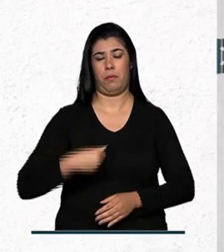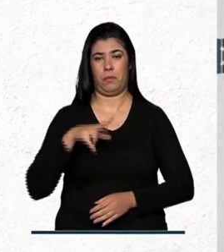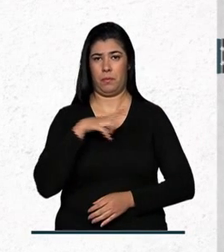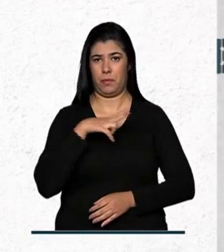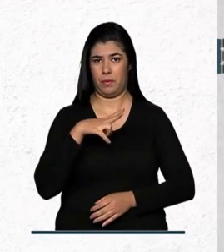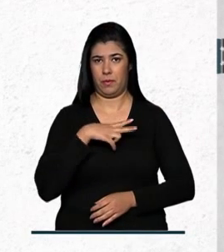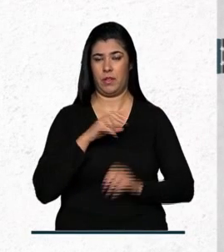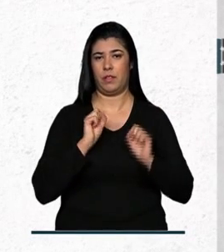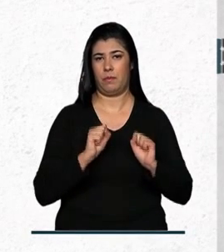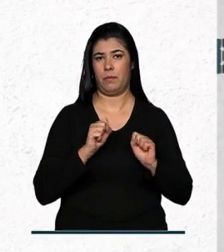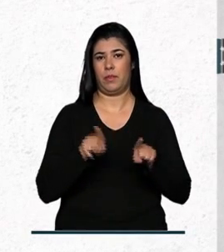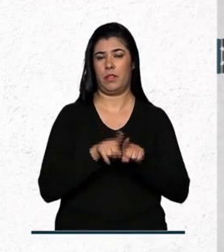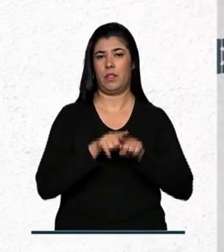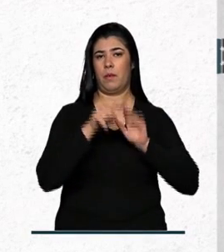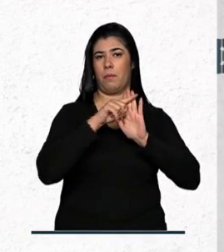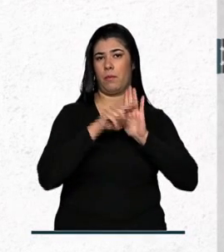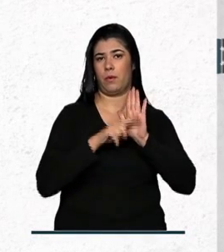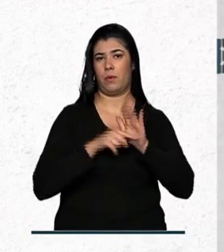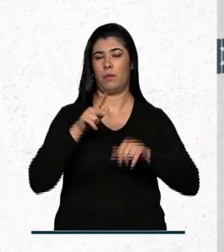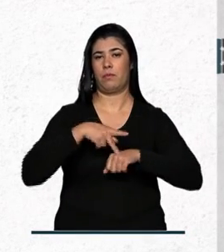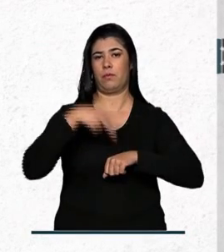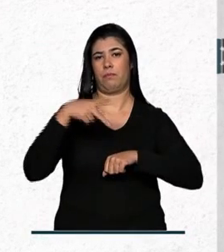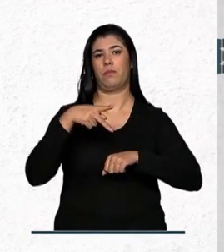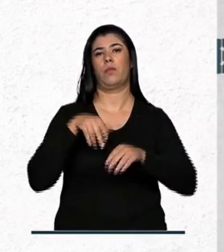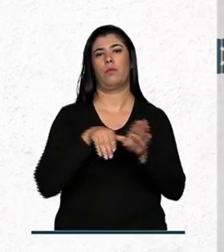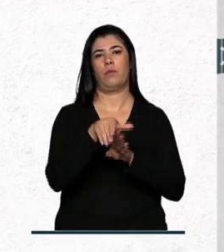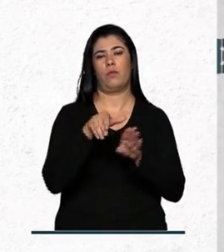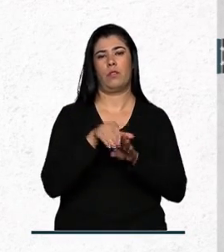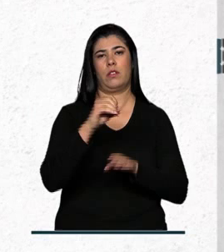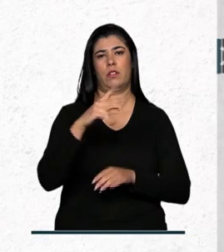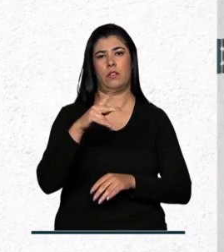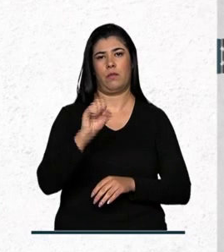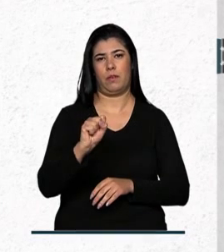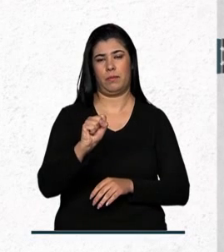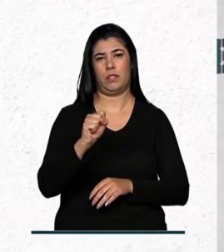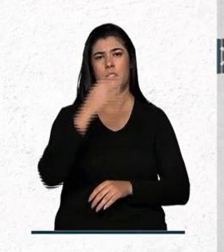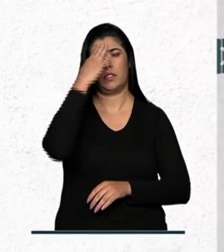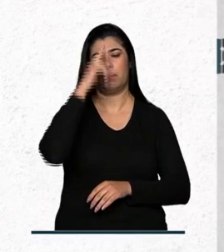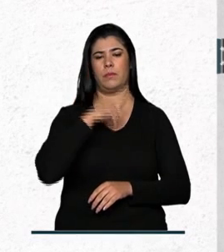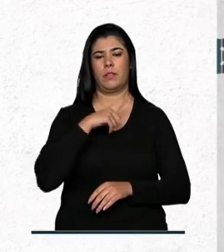particulares que tenham programas de pós-graduação recomendados pela CAPES.